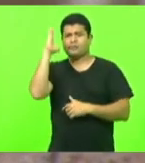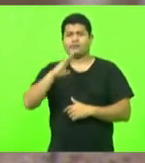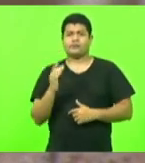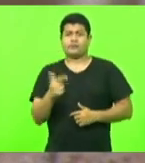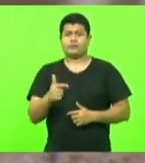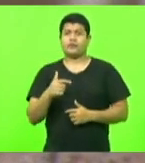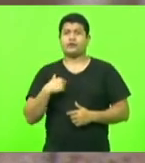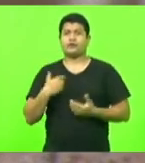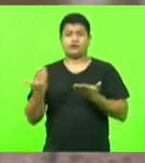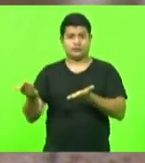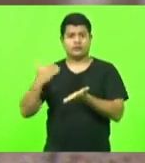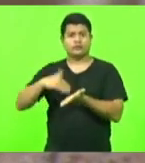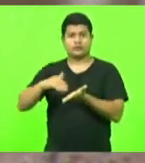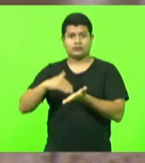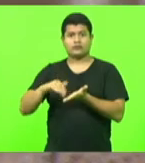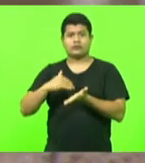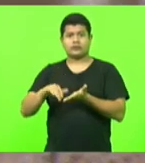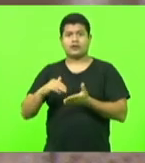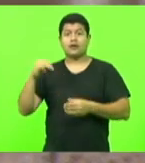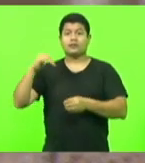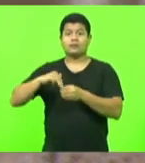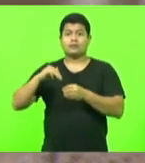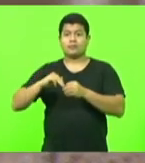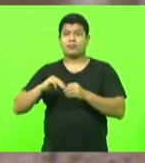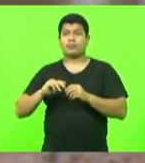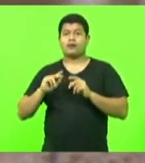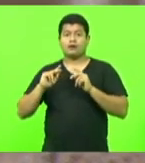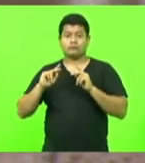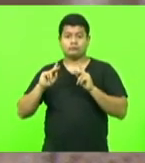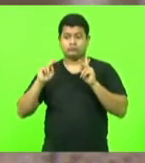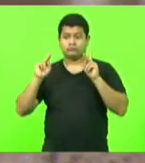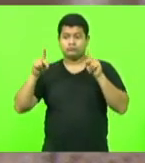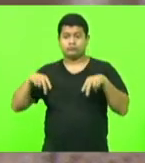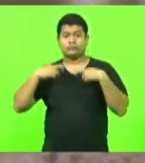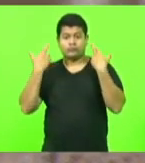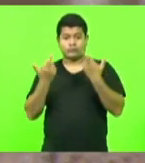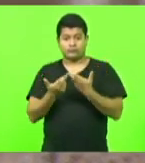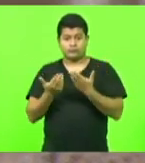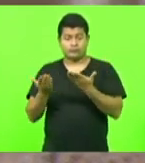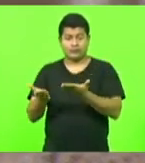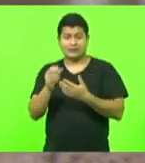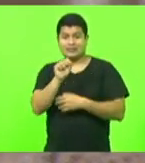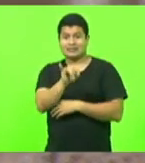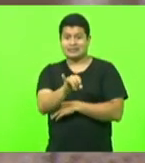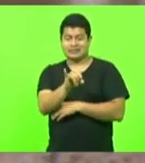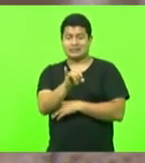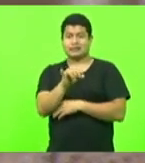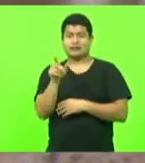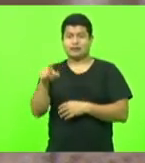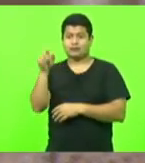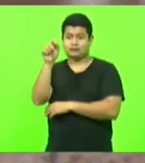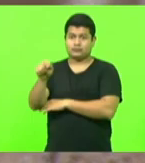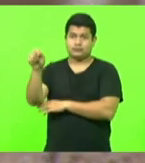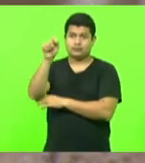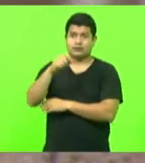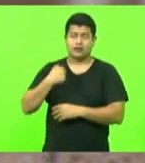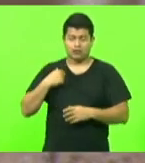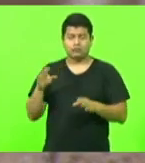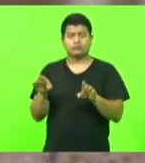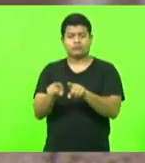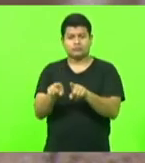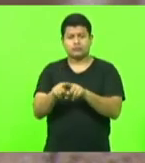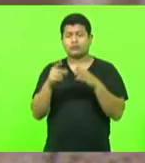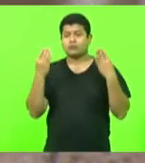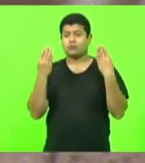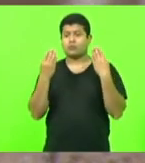Secretaria Municipal de Pouso Redondo, fica o meu protesto, e se isso é da associação da região, também o meu protesto, e se